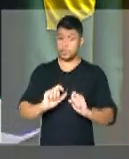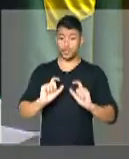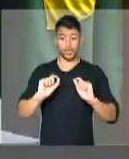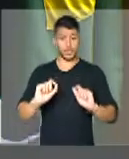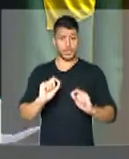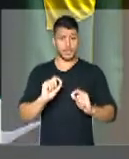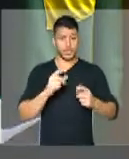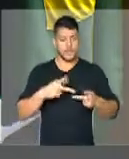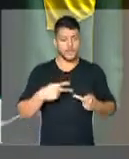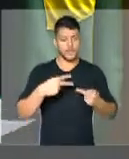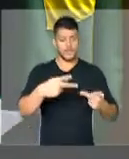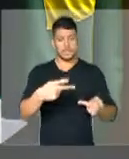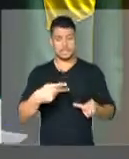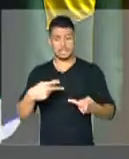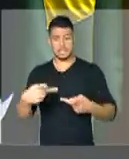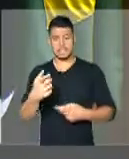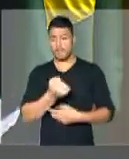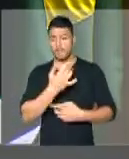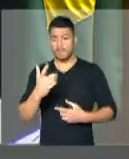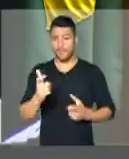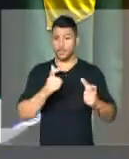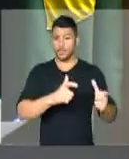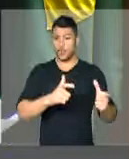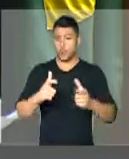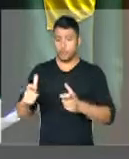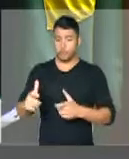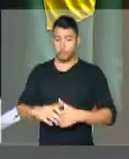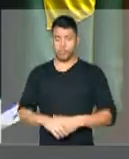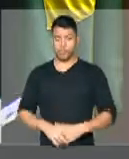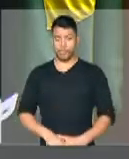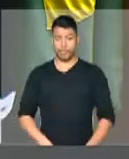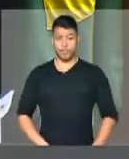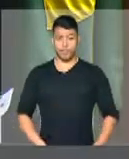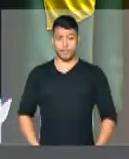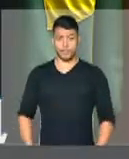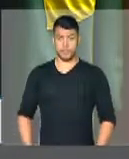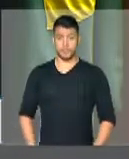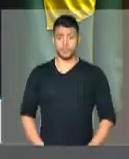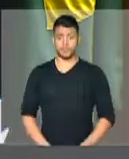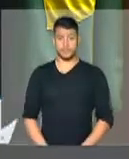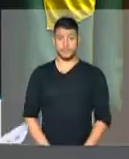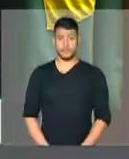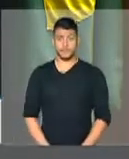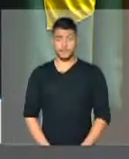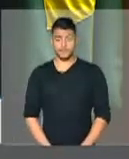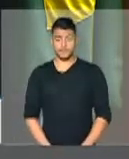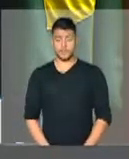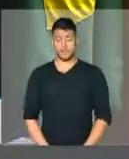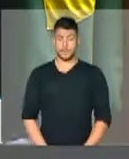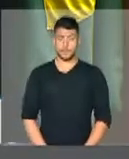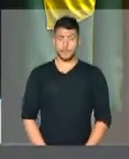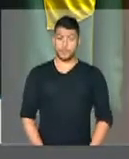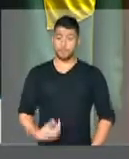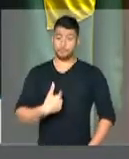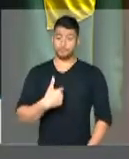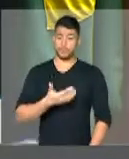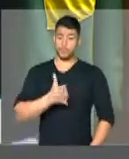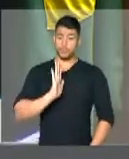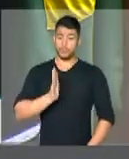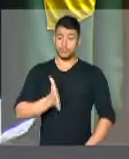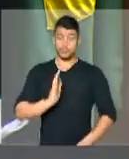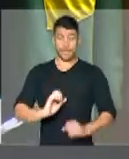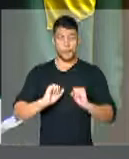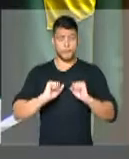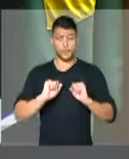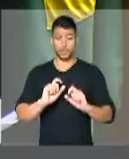ouvir as pessoas que constroem a riqueza desse país. Dizer que tive também a oportunidade de participar de uma